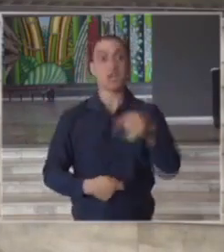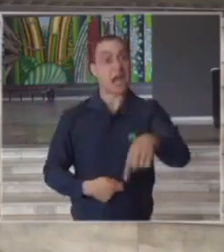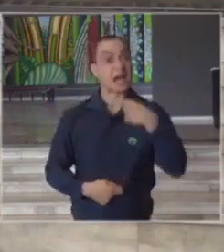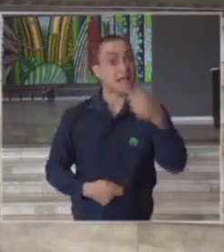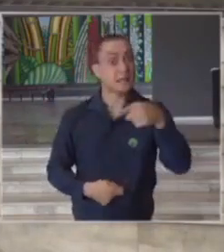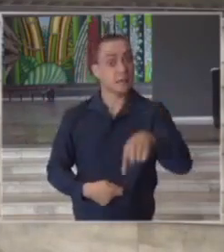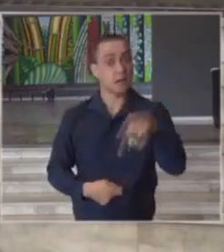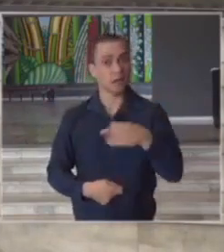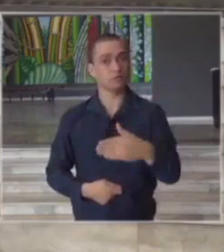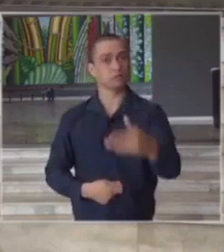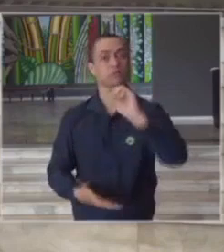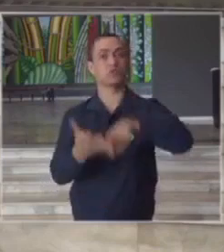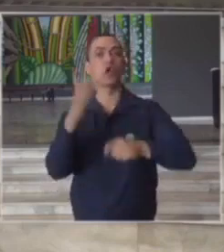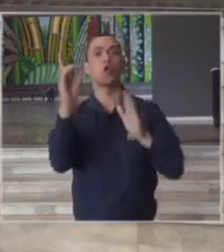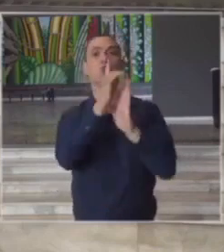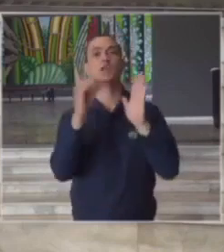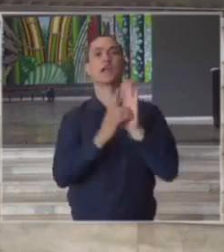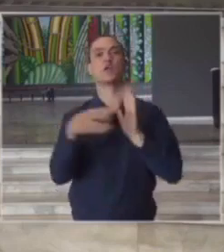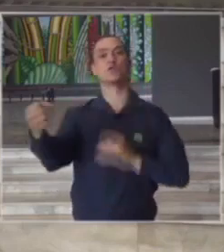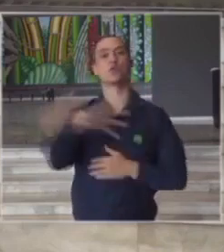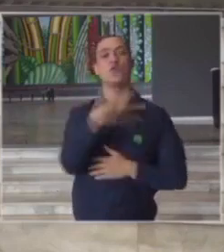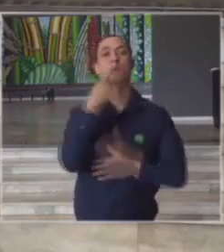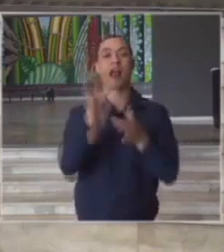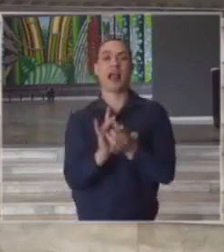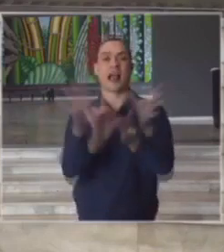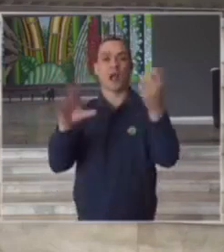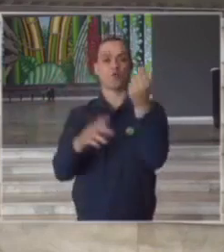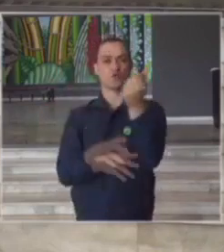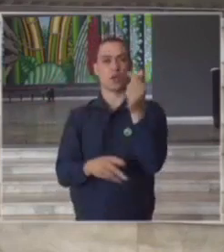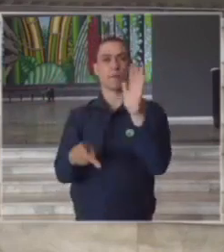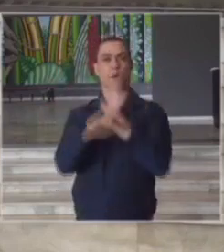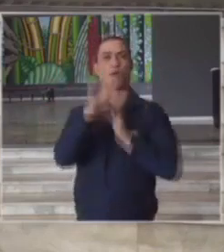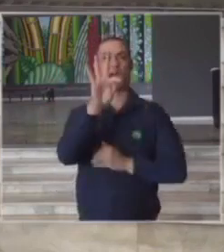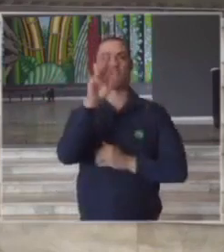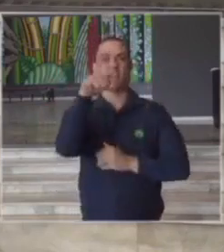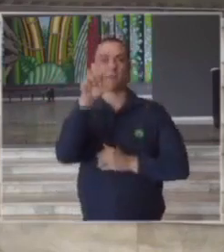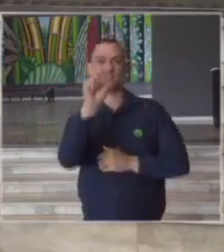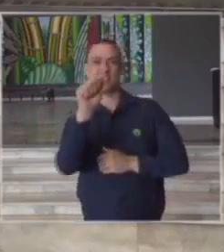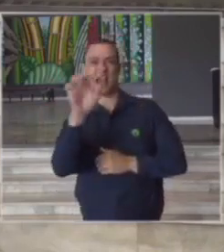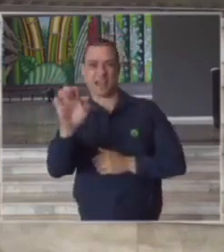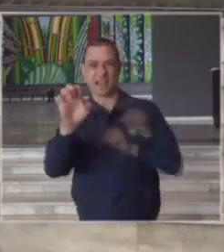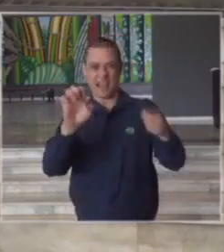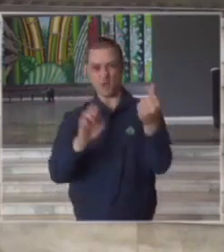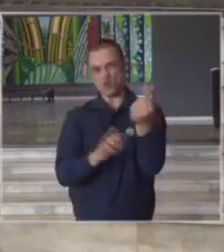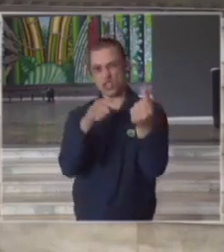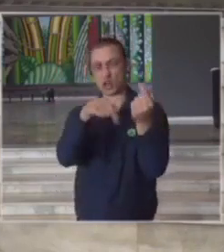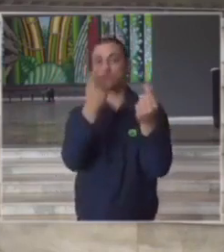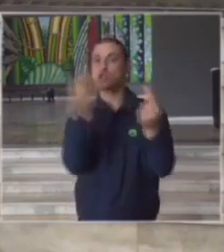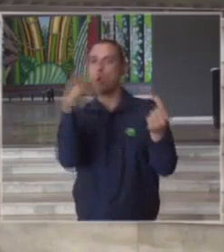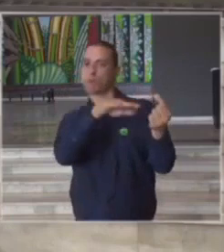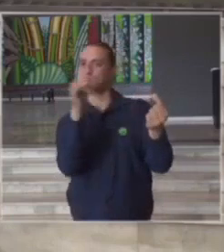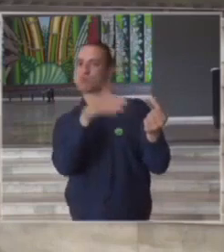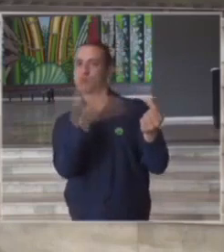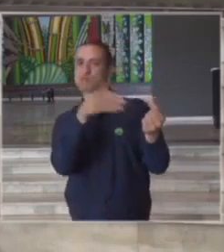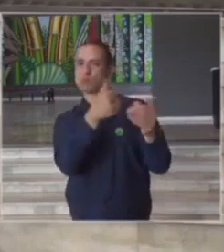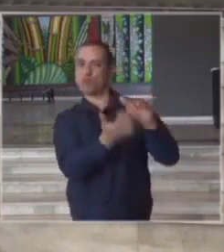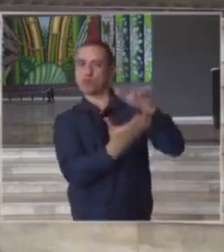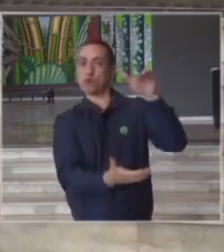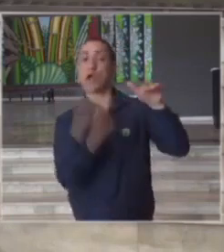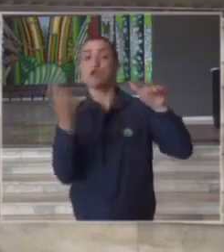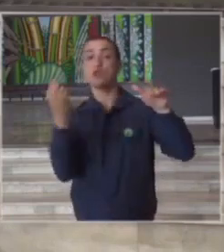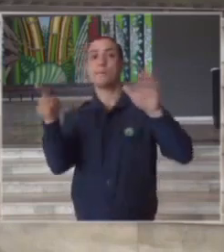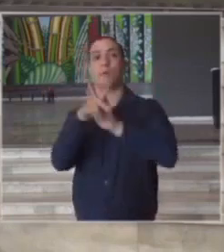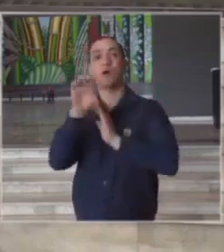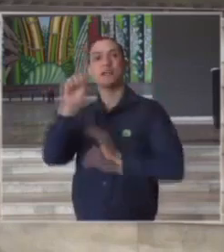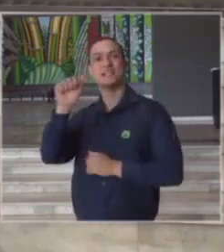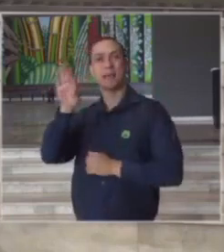semana o decreto que trata da utilização dos recursos do FMSAI que é um fundo para onde vão os recursos oriundos